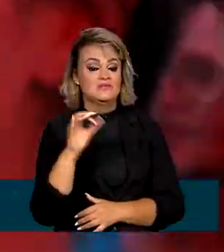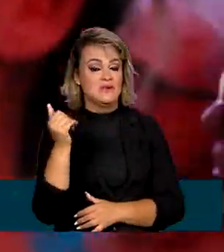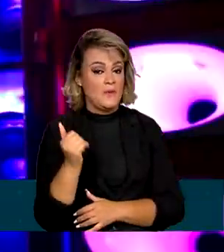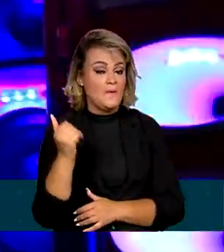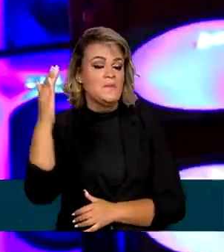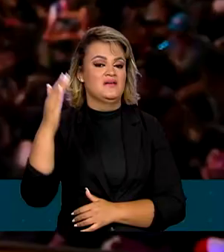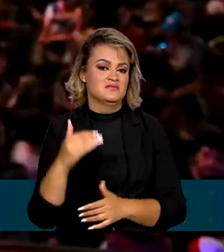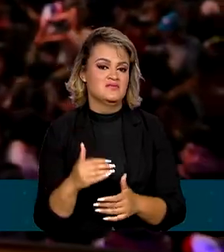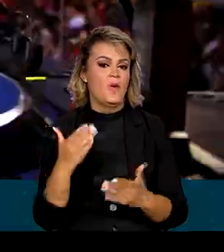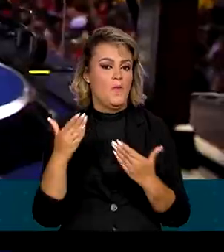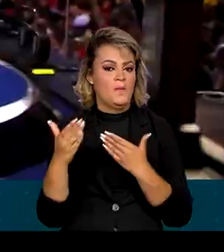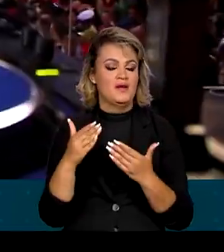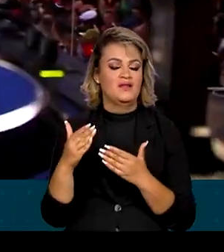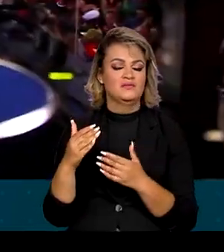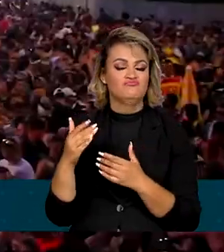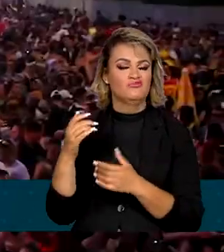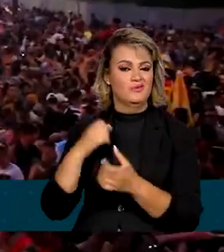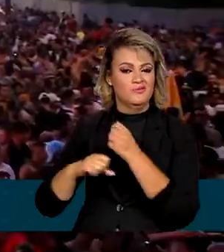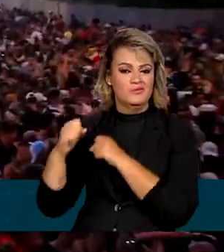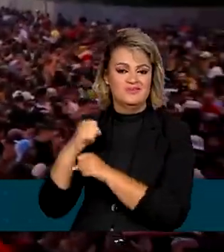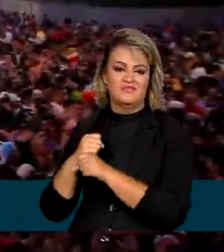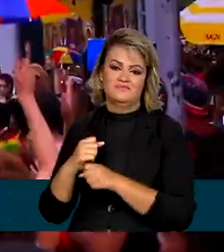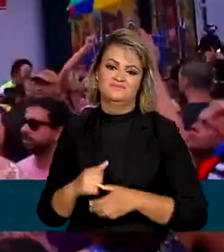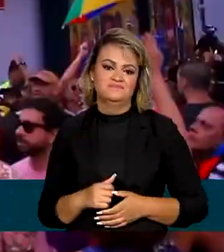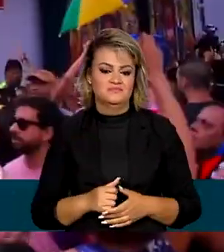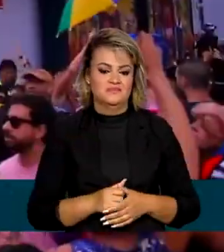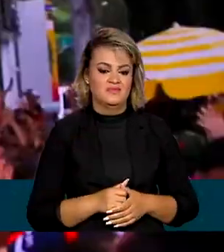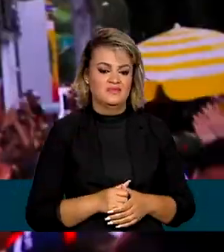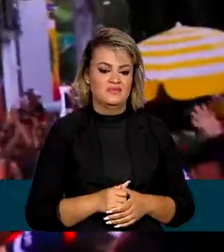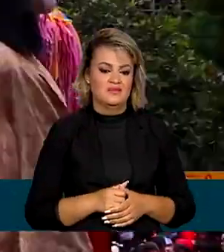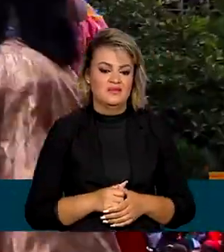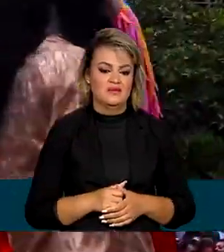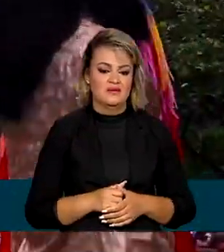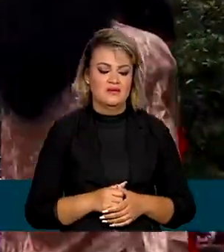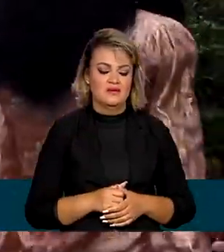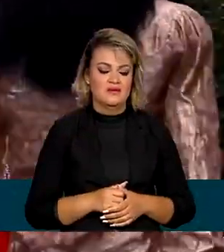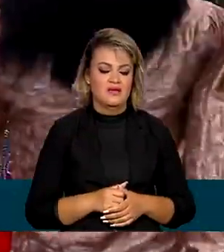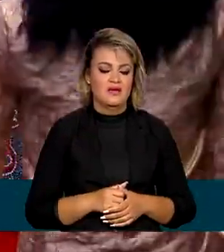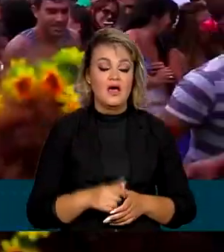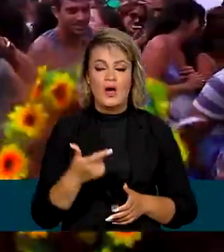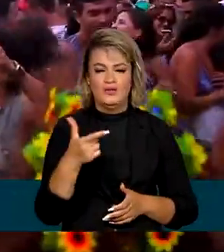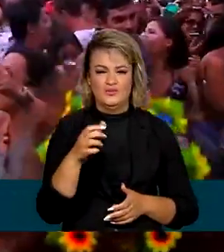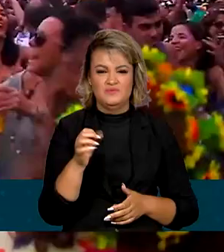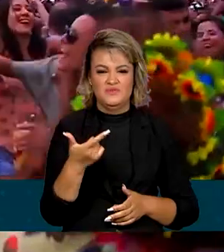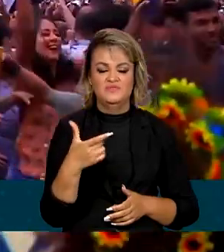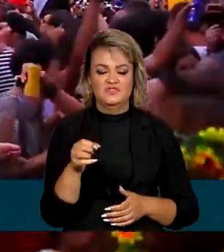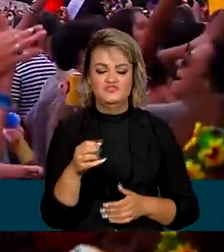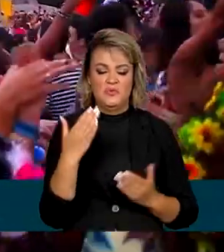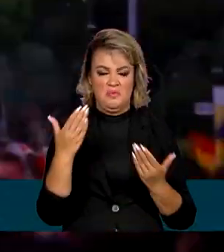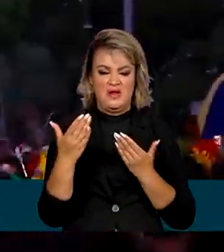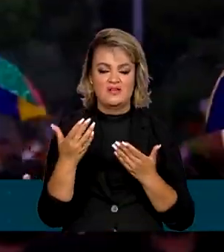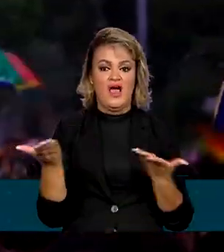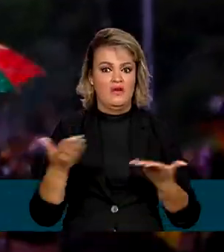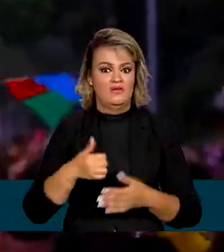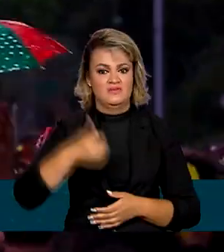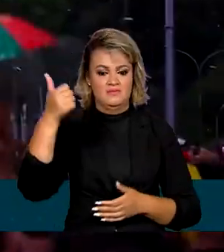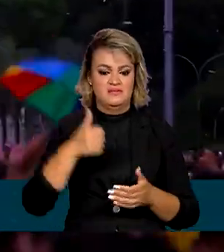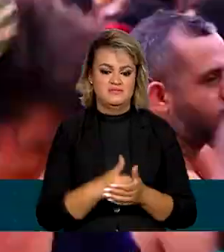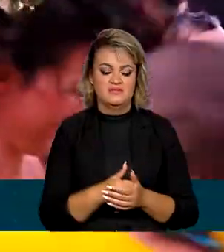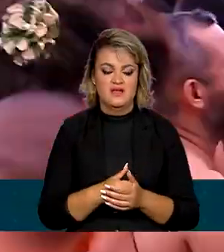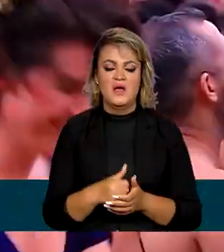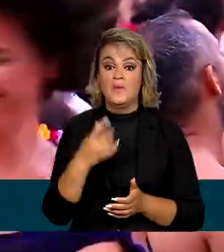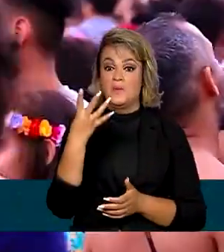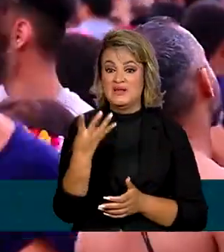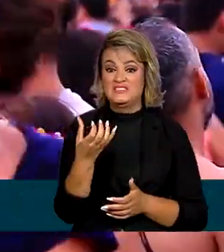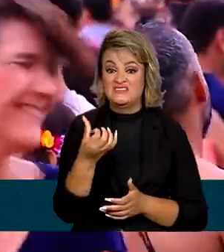do que a registrada no último carnaval anterior à pandemia, em 2020. Em todo o país, 46 milhões de pessoas